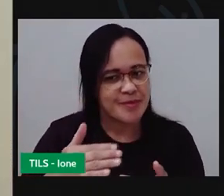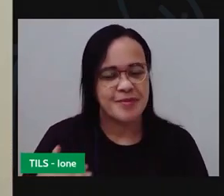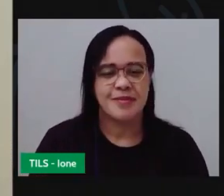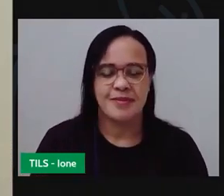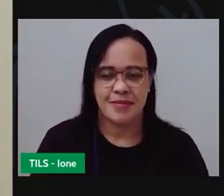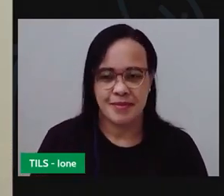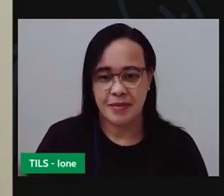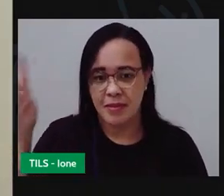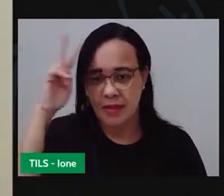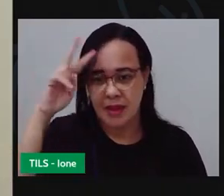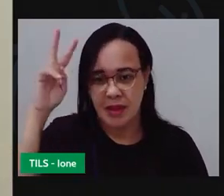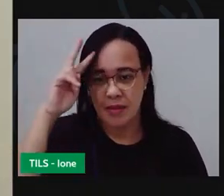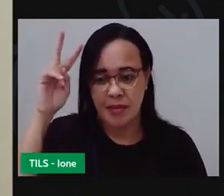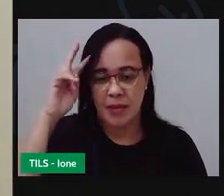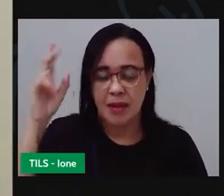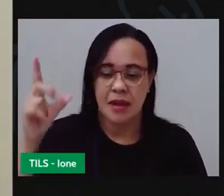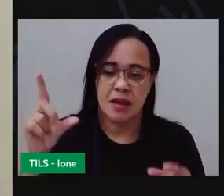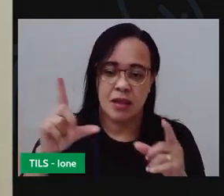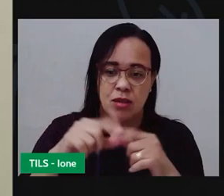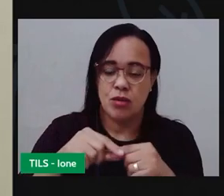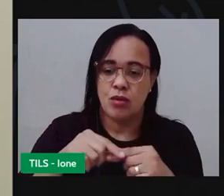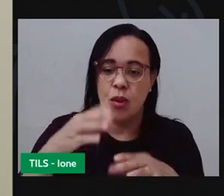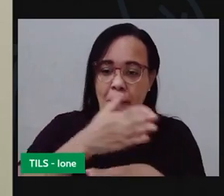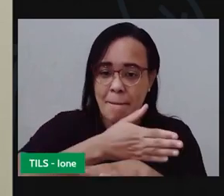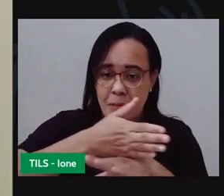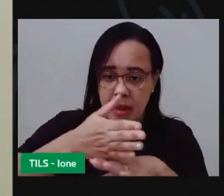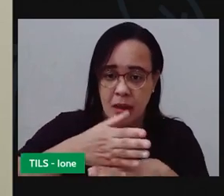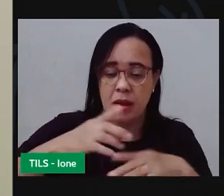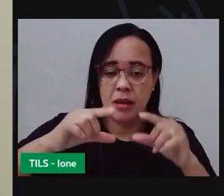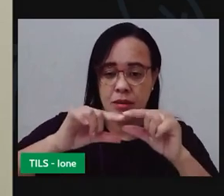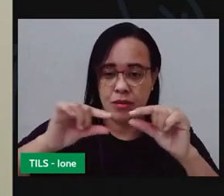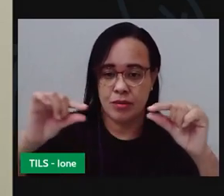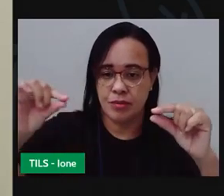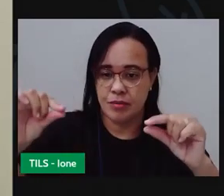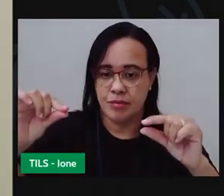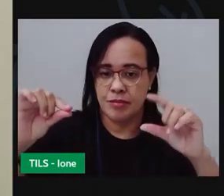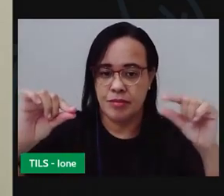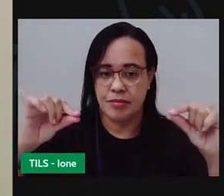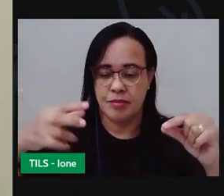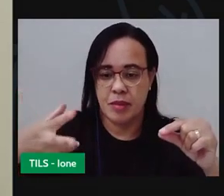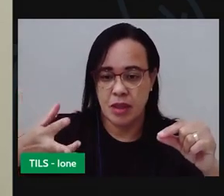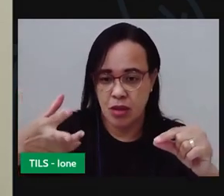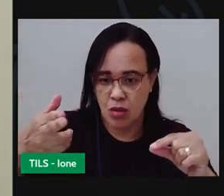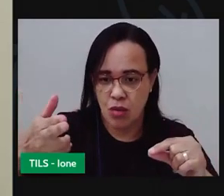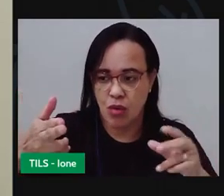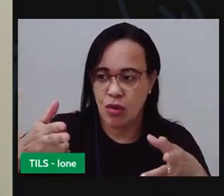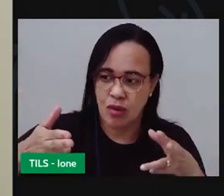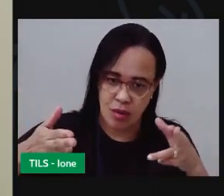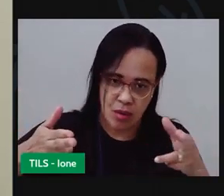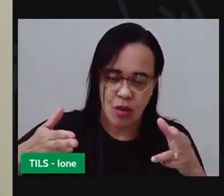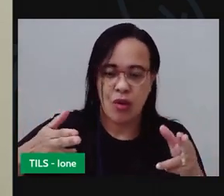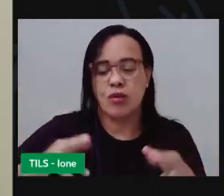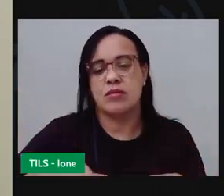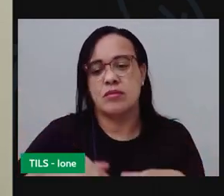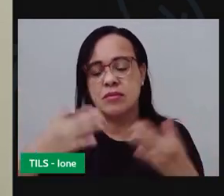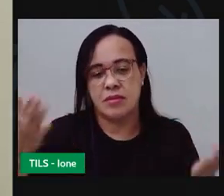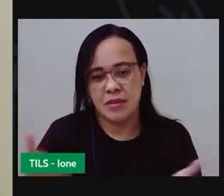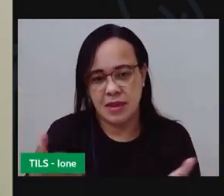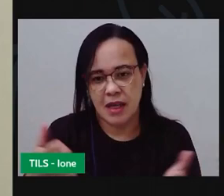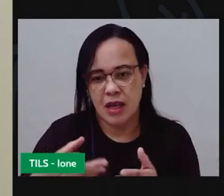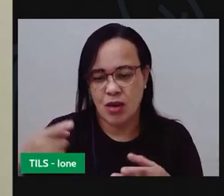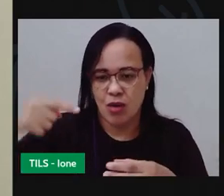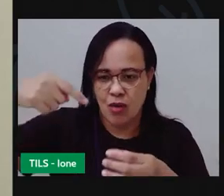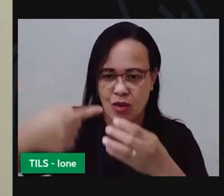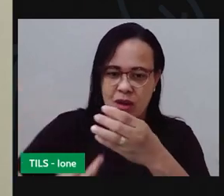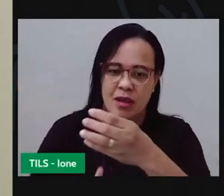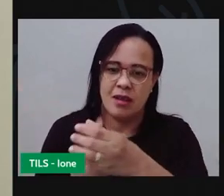lembrando que a gente une as pontas do barbante recorta e agora a gente vai passar aqui